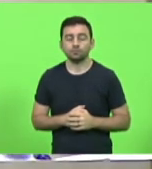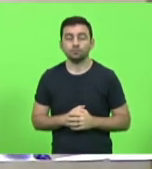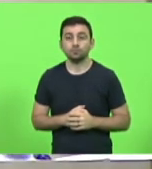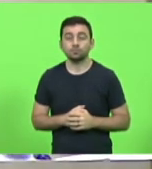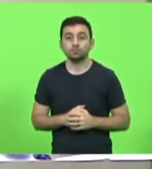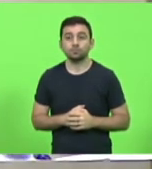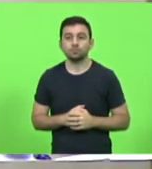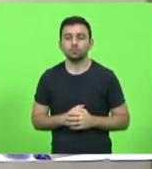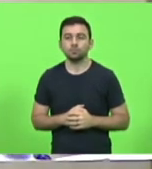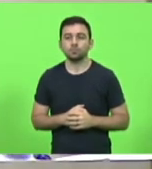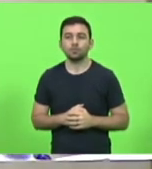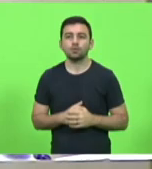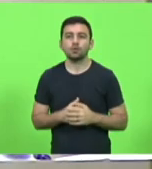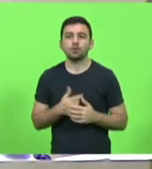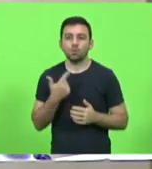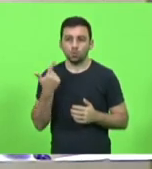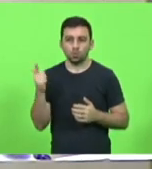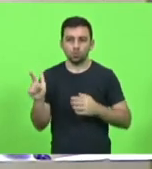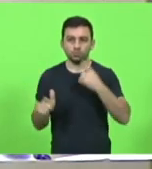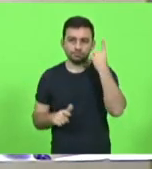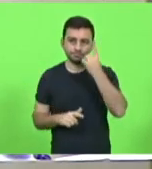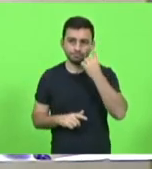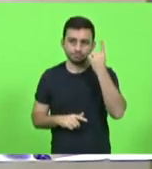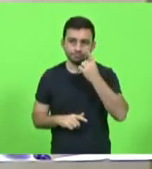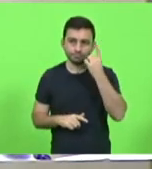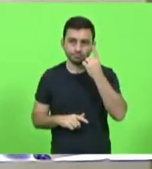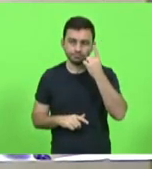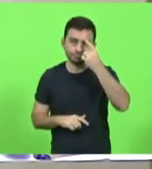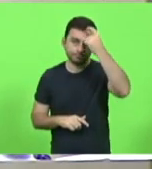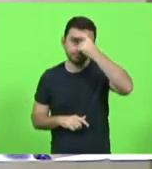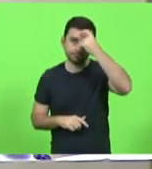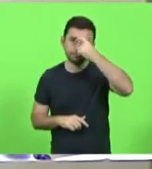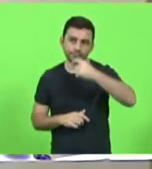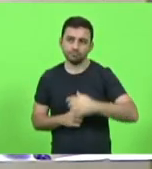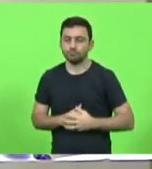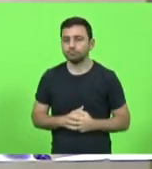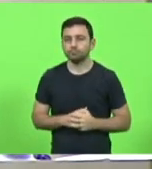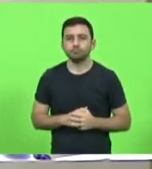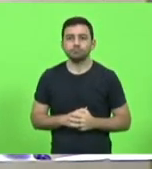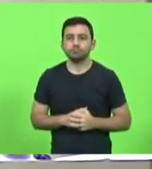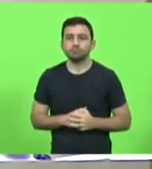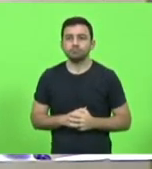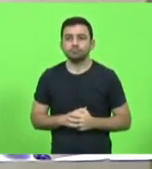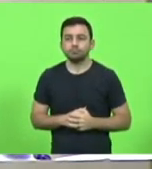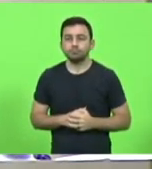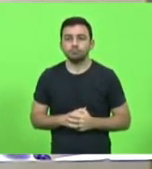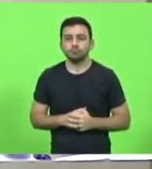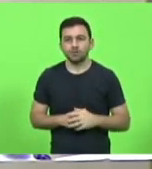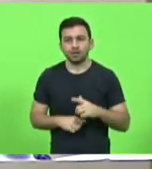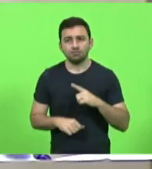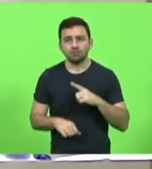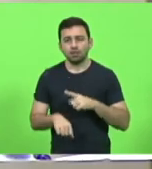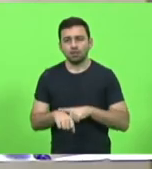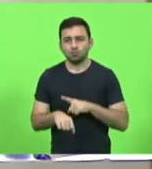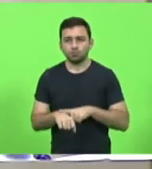Próximo deputado, deputado Maurício Cudillac. Deputado, o excelente terá dez minutos.